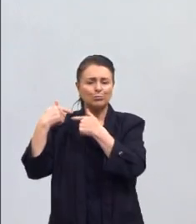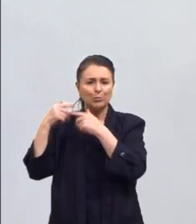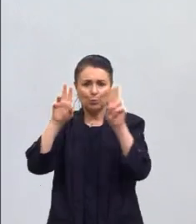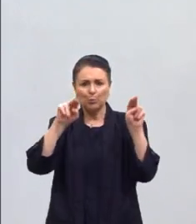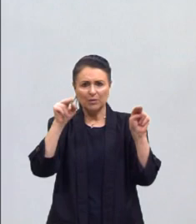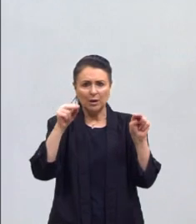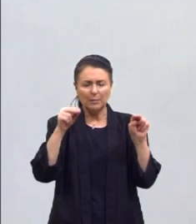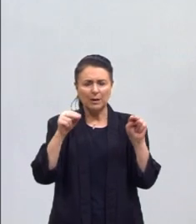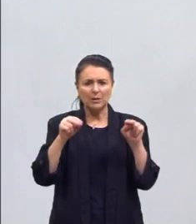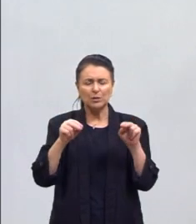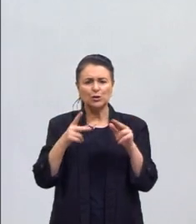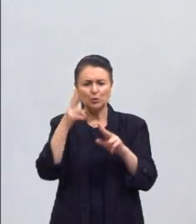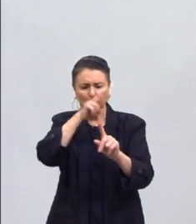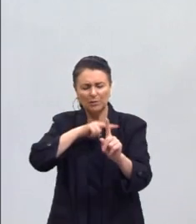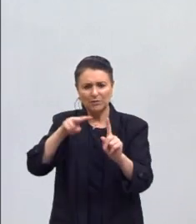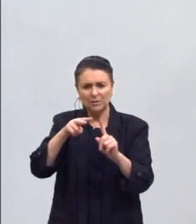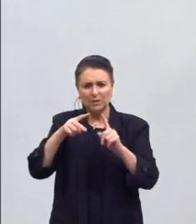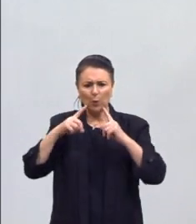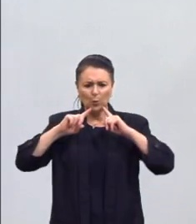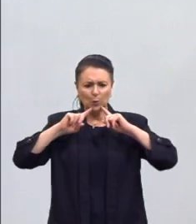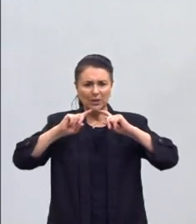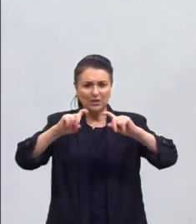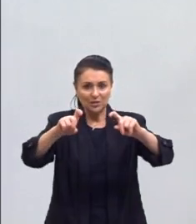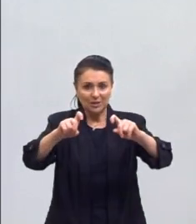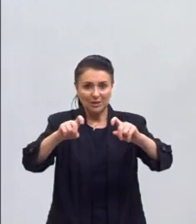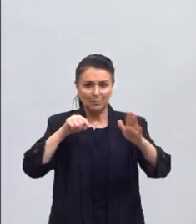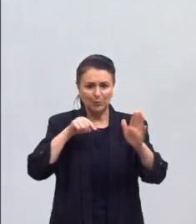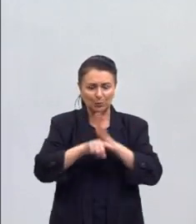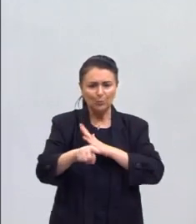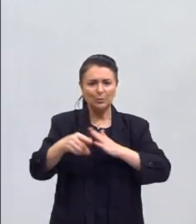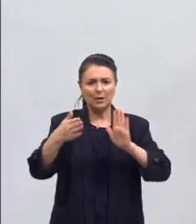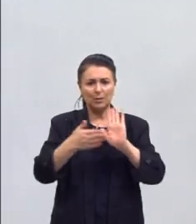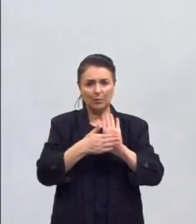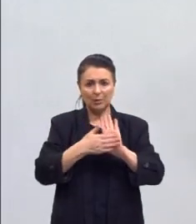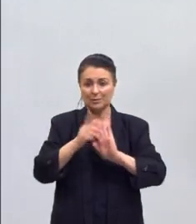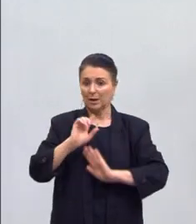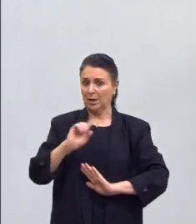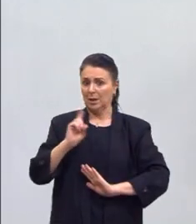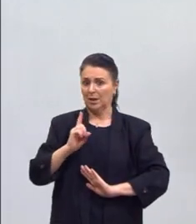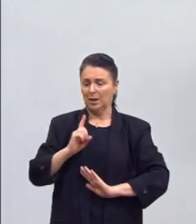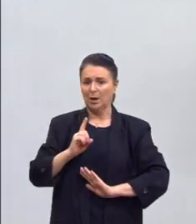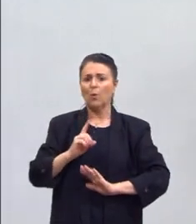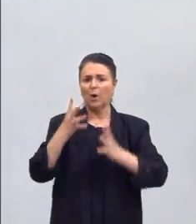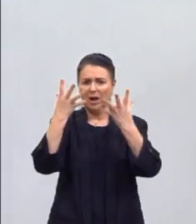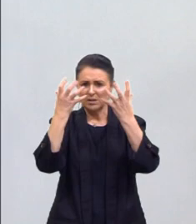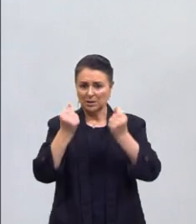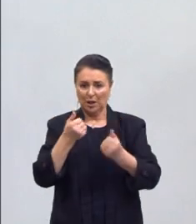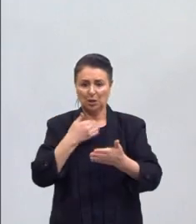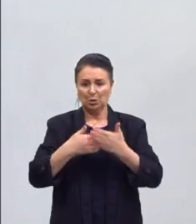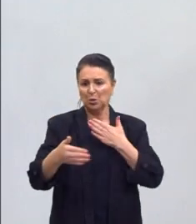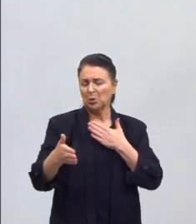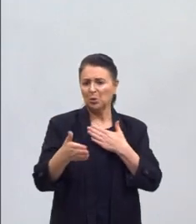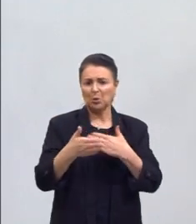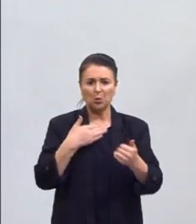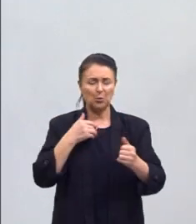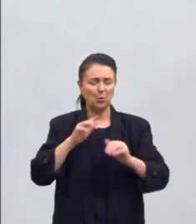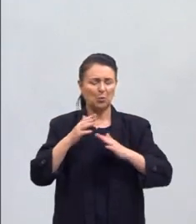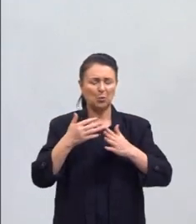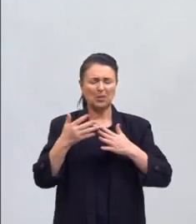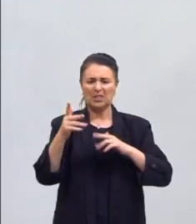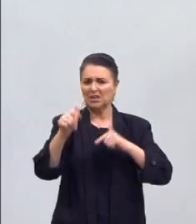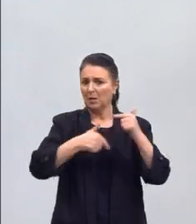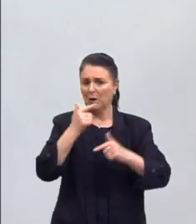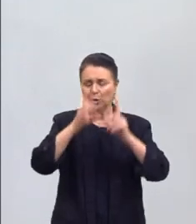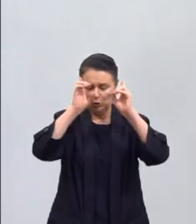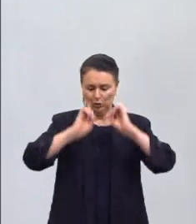viés crítico a essa pergunta, a essa proposta. E não endossar ela de que realmente todo e qualquer trabalho vai dignificar as